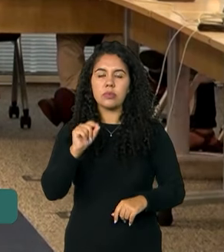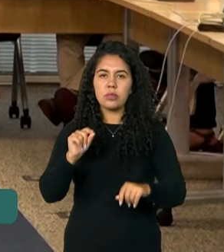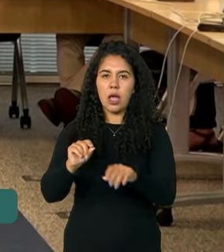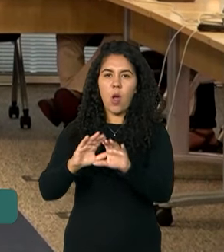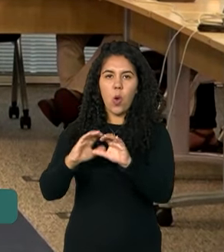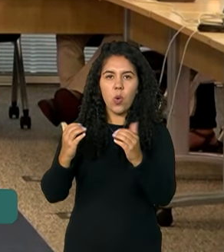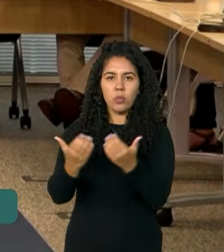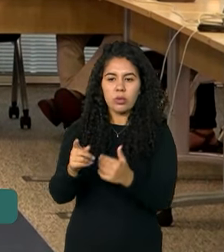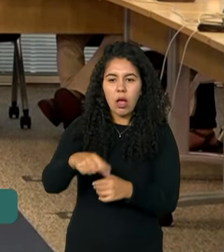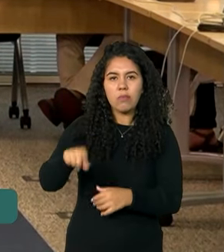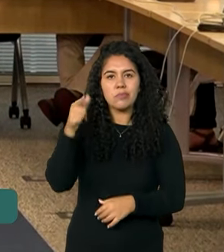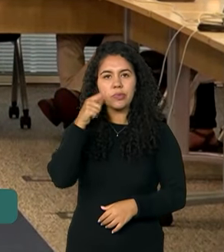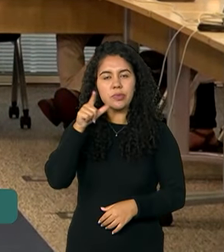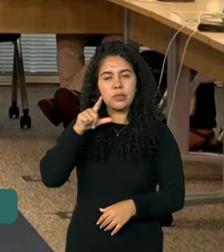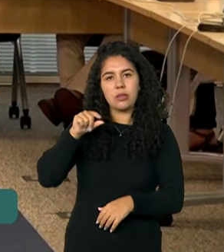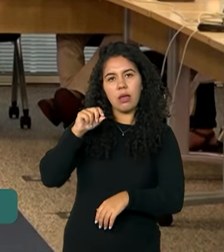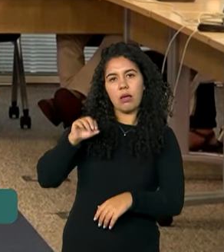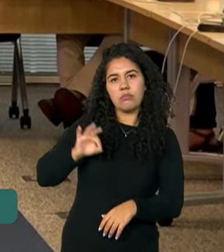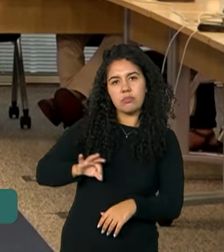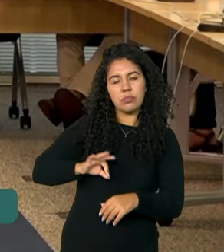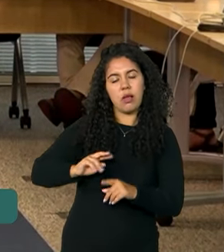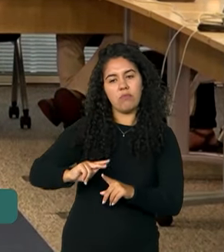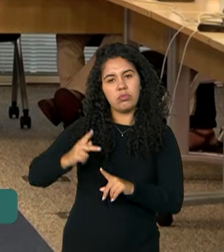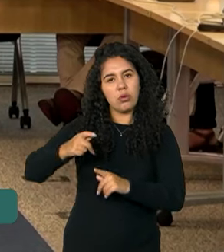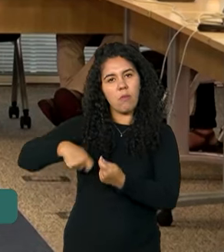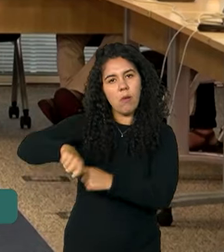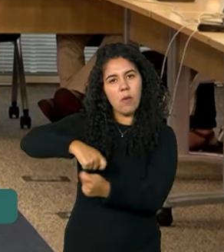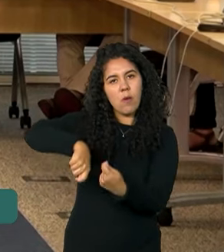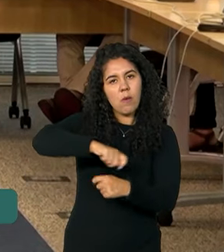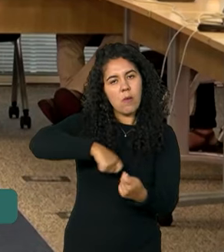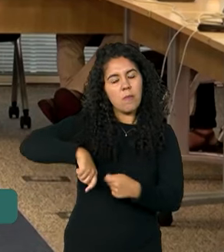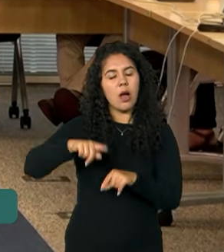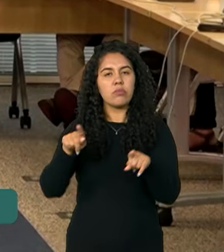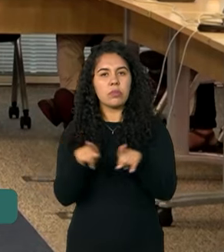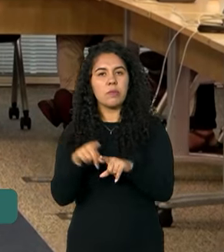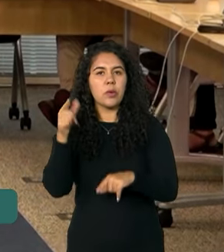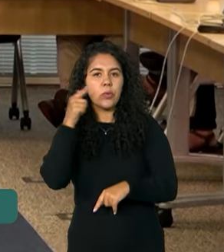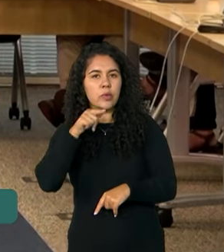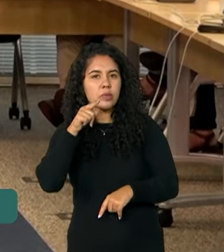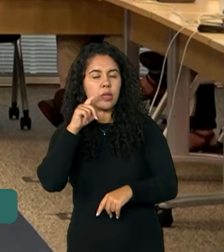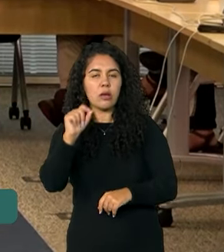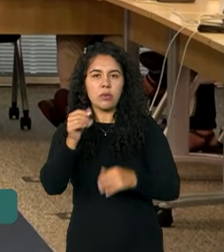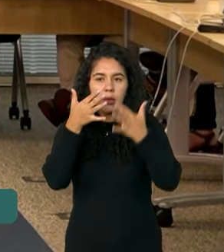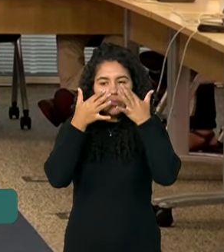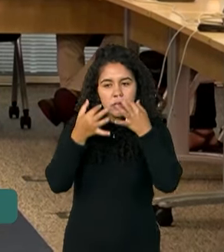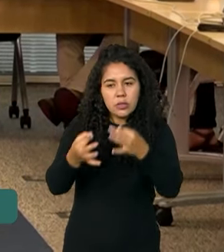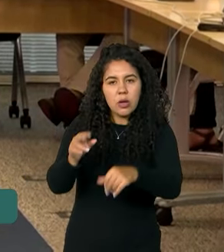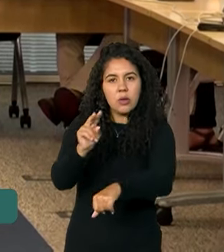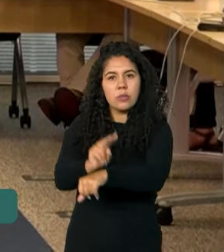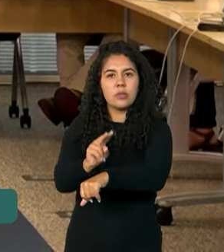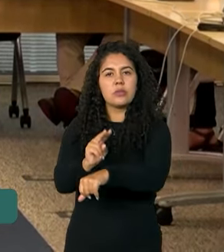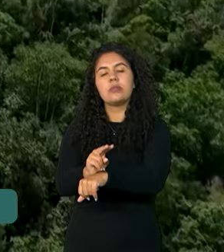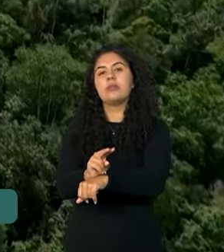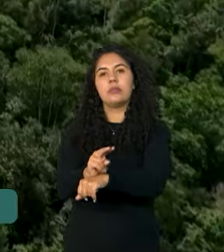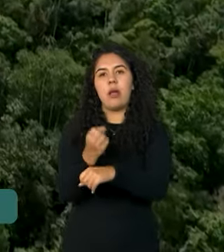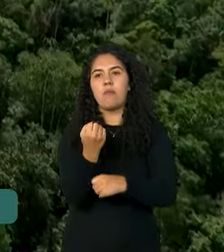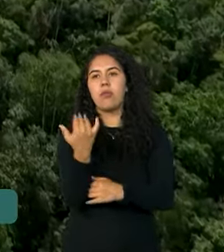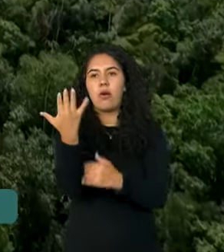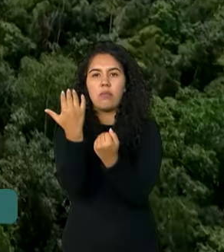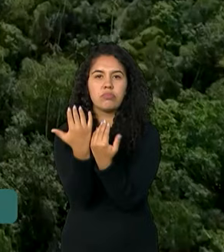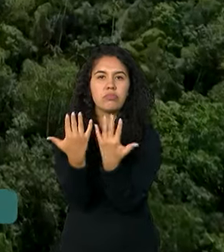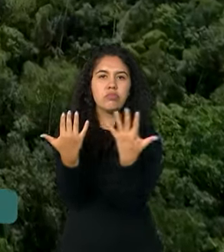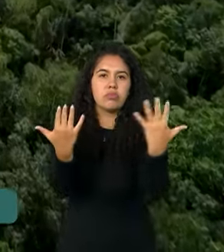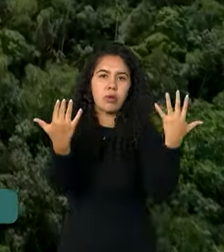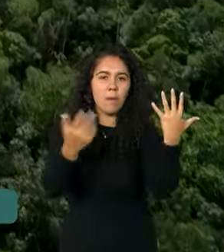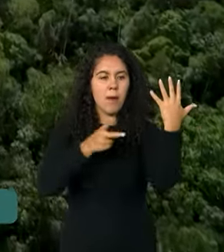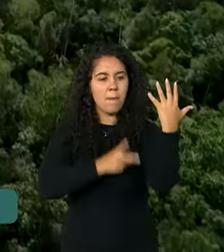gera renda na floresta, você gera uma política de proteção, essas comunidades abraçam a floresta para construir. A meta